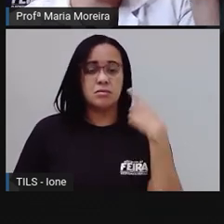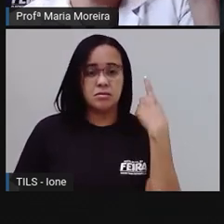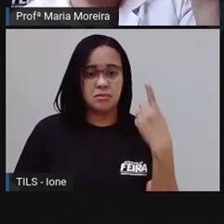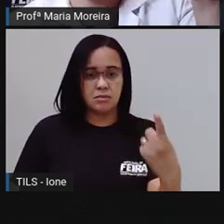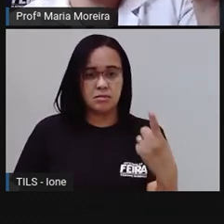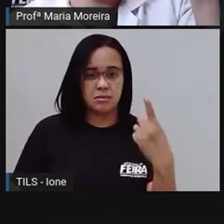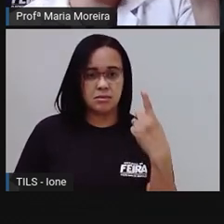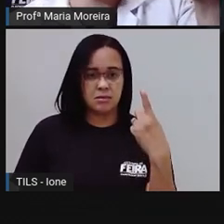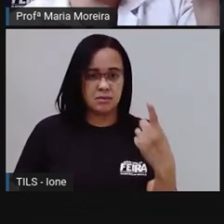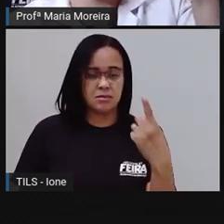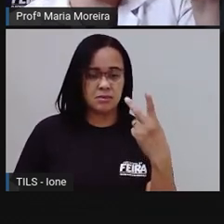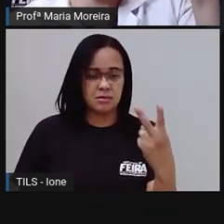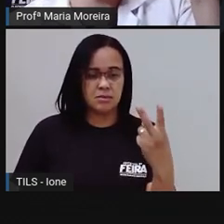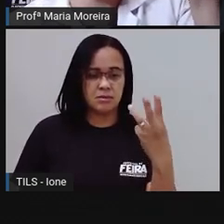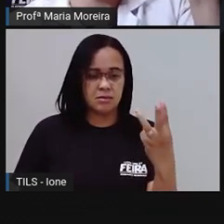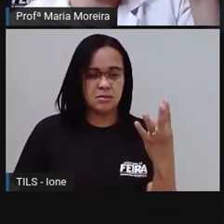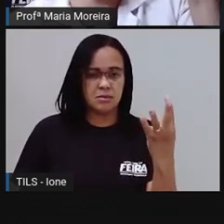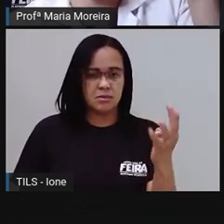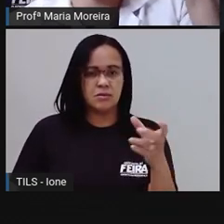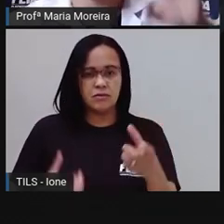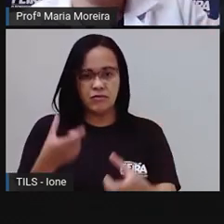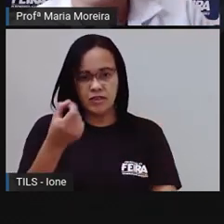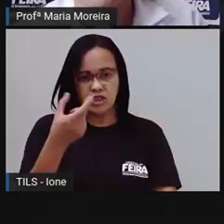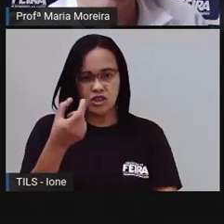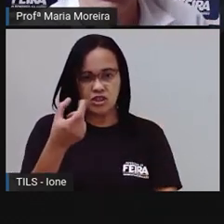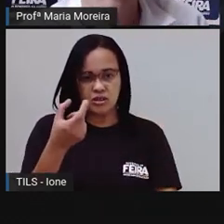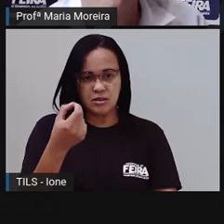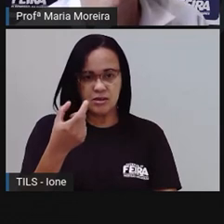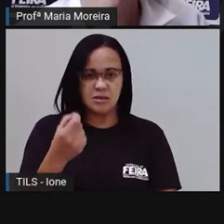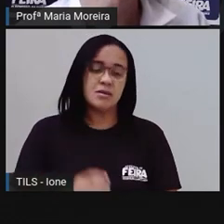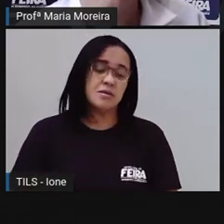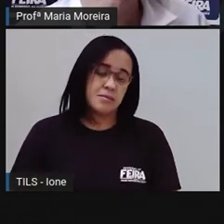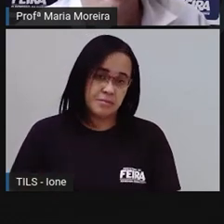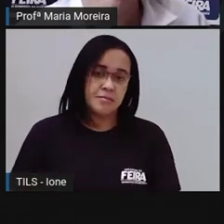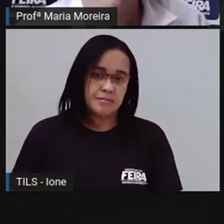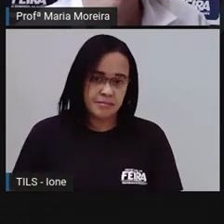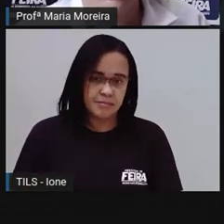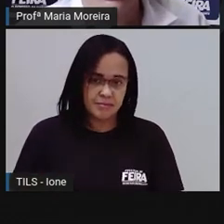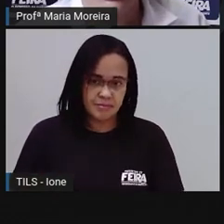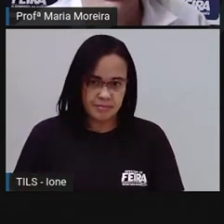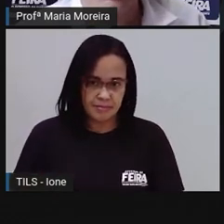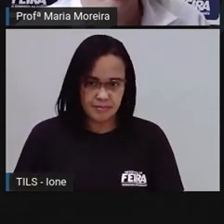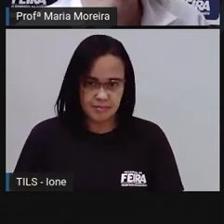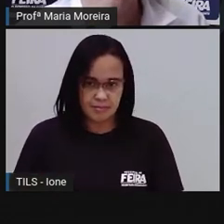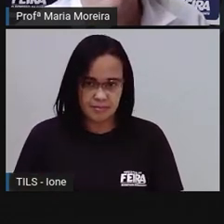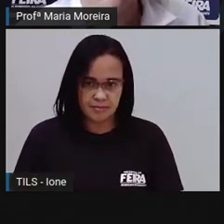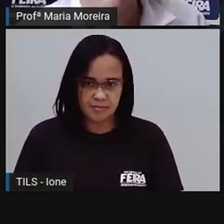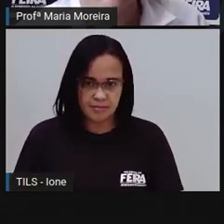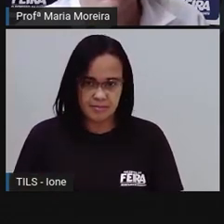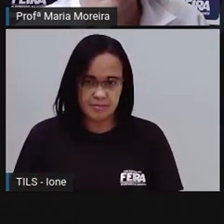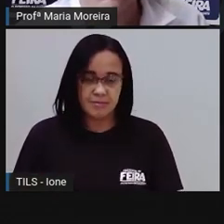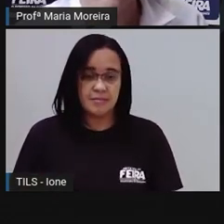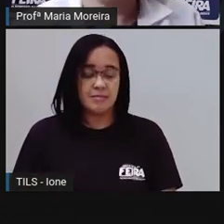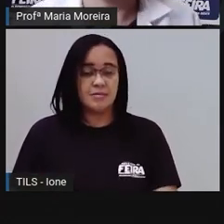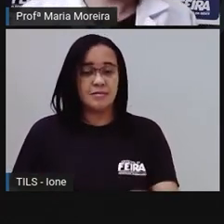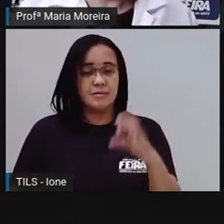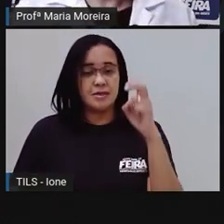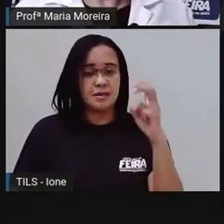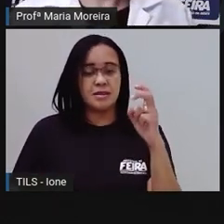vezes. Agora, dezesseis, dezessete, dezoito, dezenove, vinte. Ó, vinte. Ó, pronto.